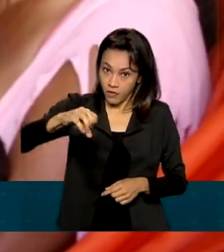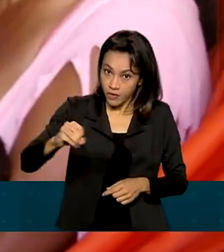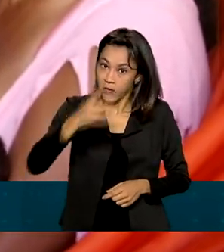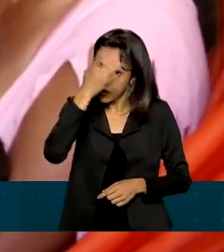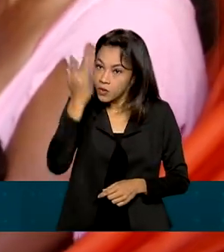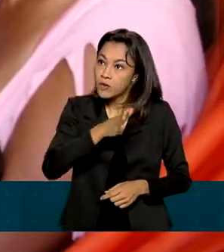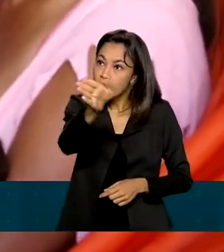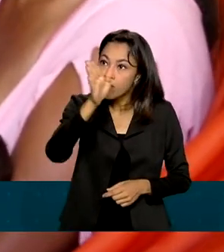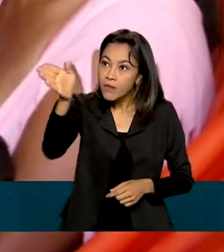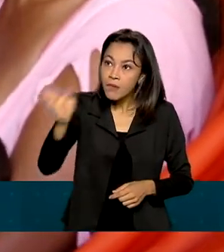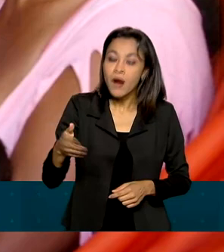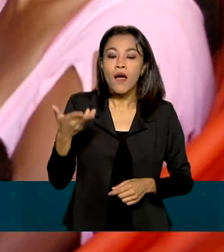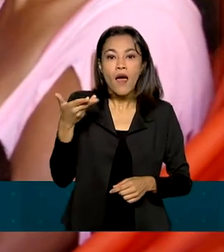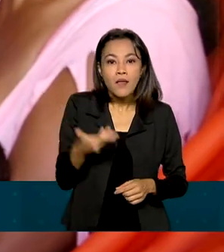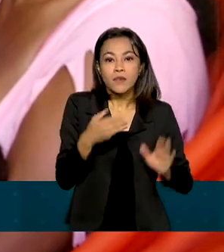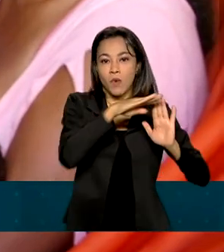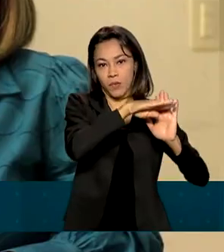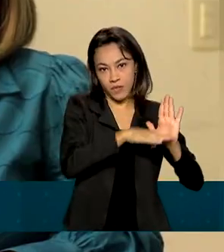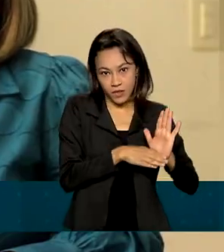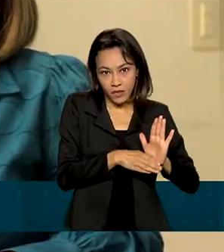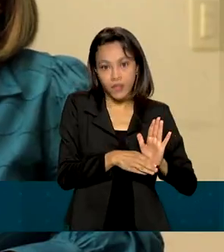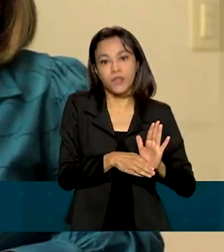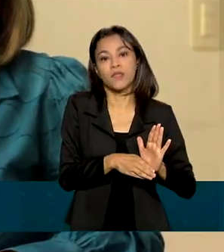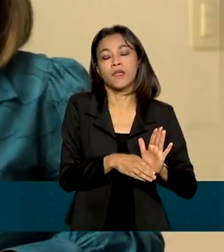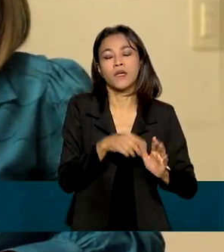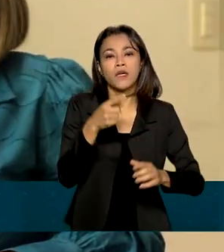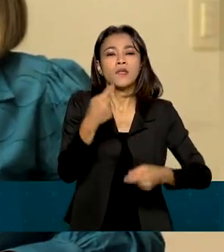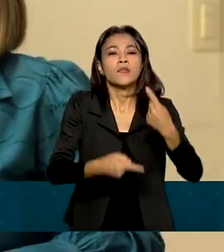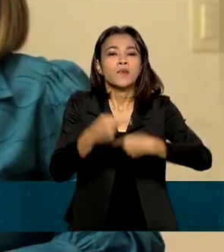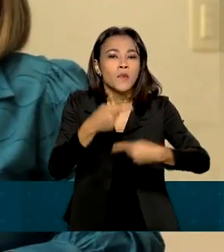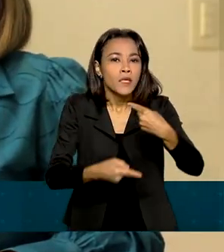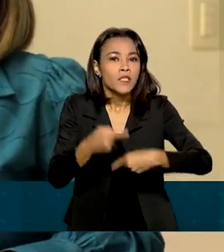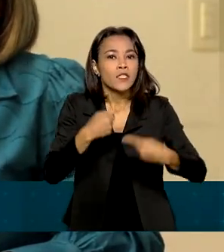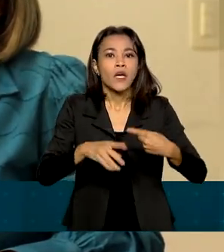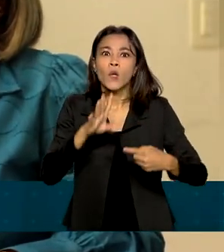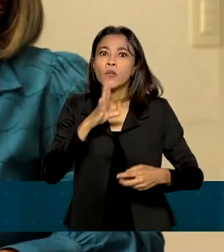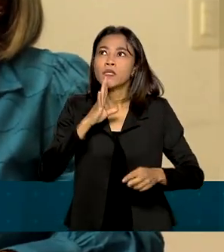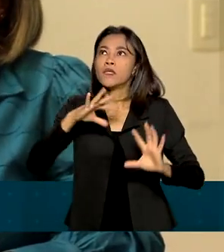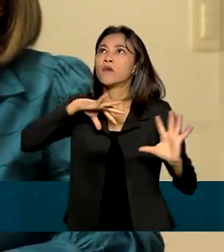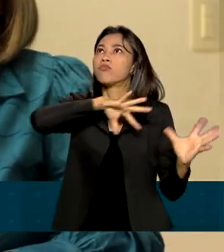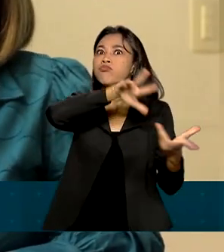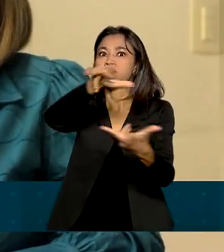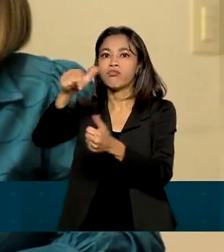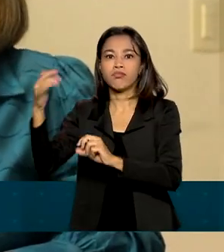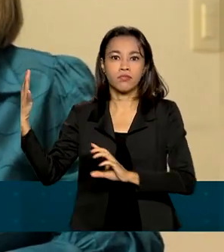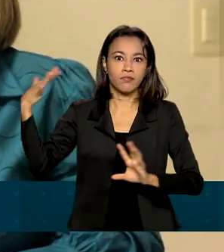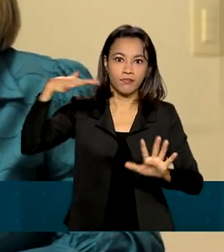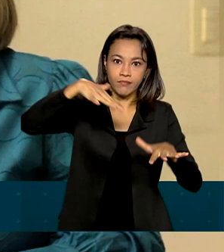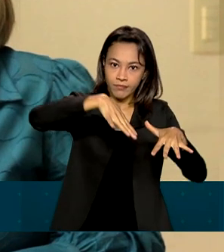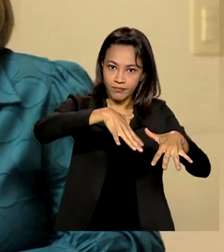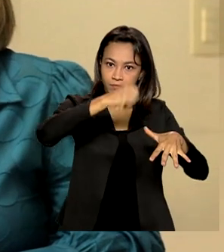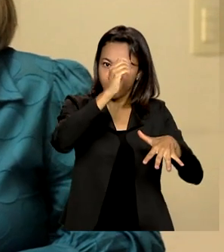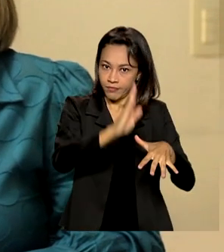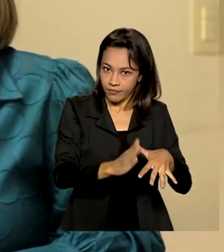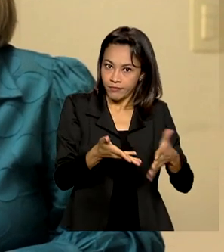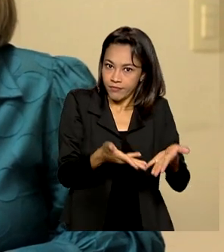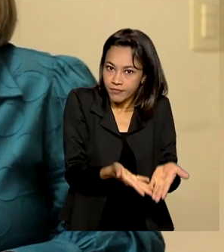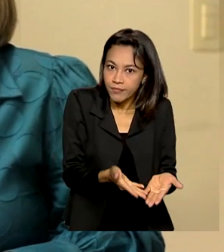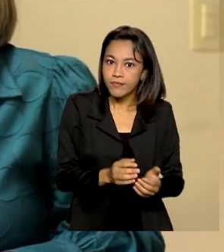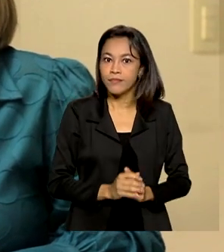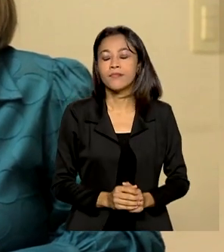cinco anos que está em execução, é uma política reconhecida internacionalmente e que tem sido